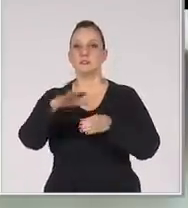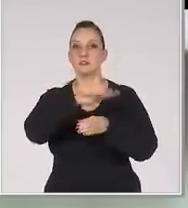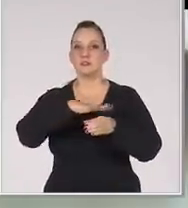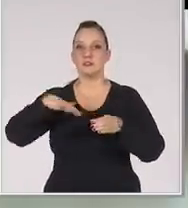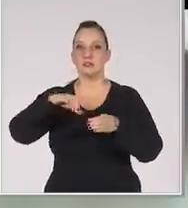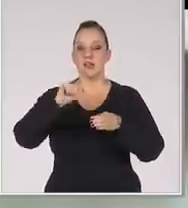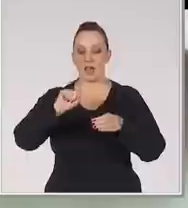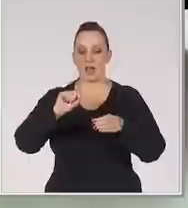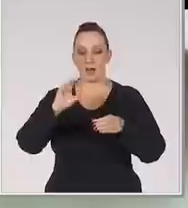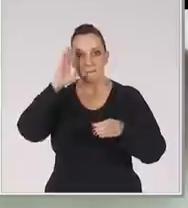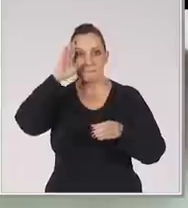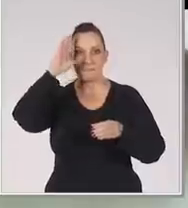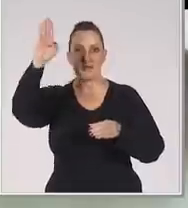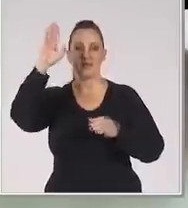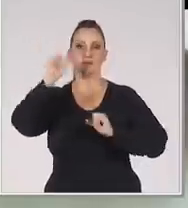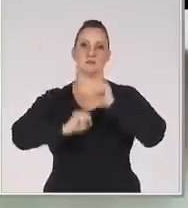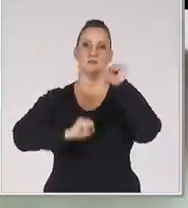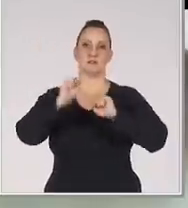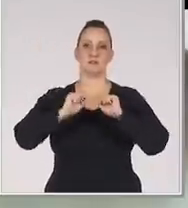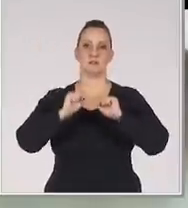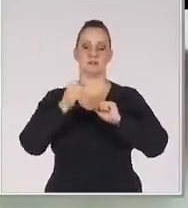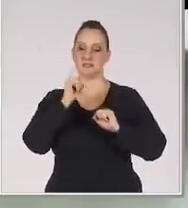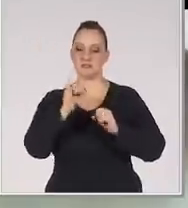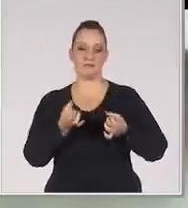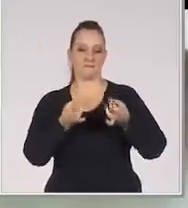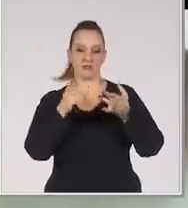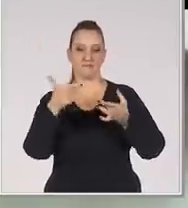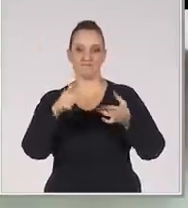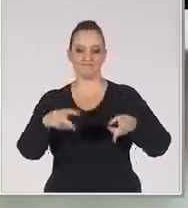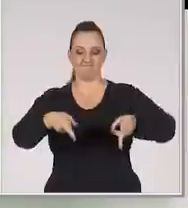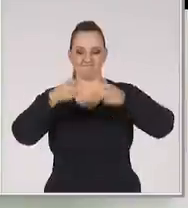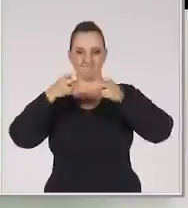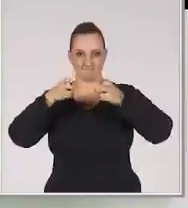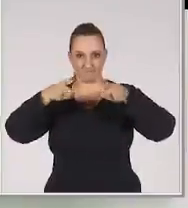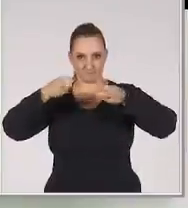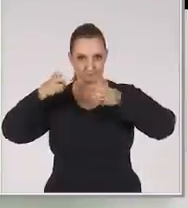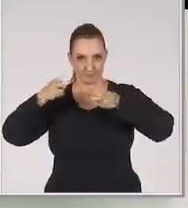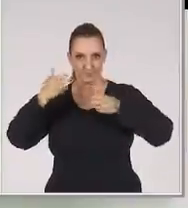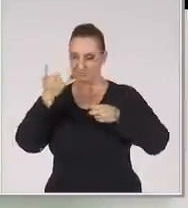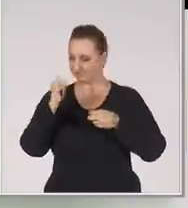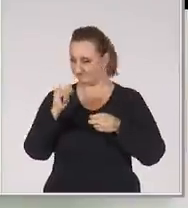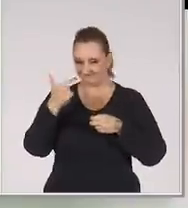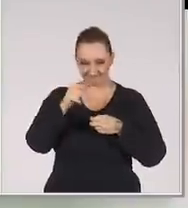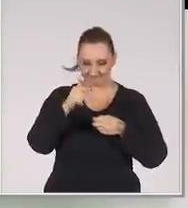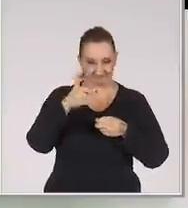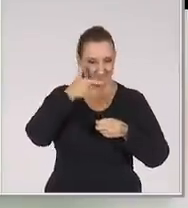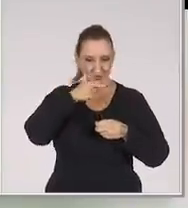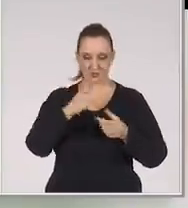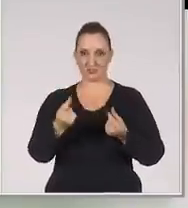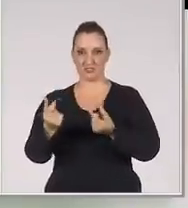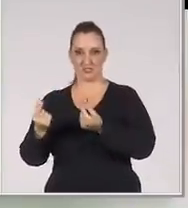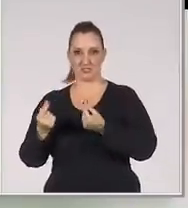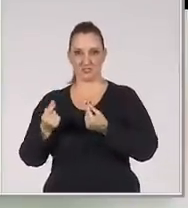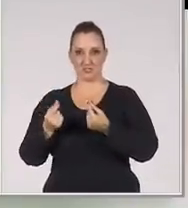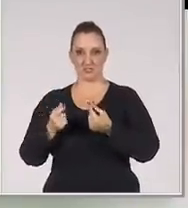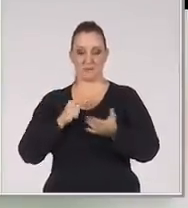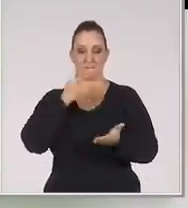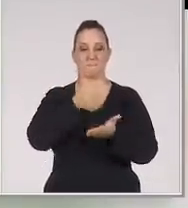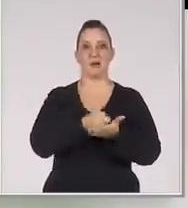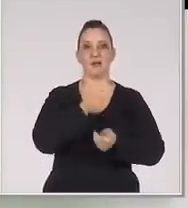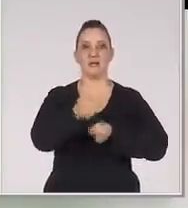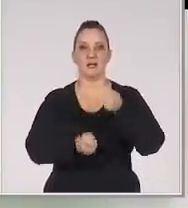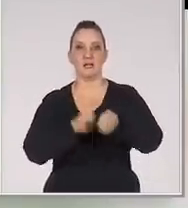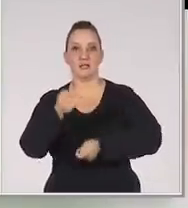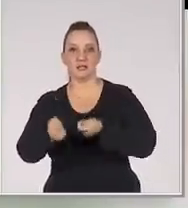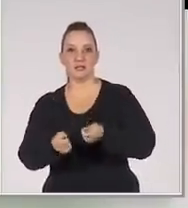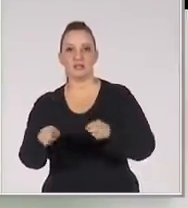é o coração da empresa Se a empresa não vende, ela não tem faturamento Se não tiver faturamento, ela não vai ter dinheiro para honrar as suas